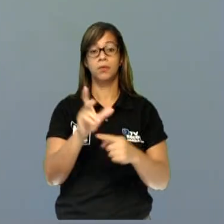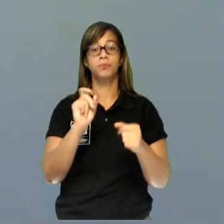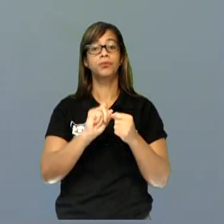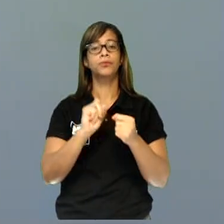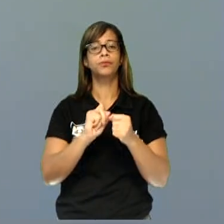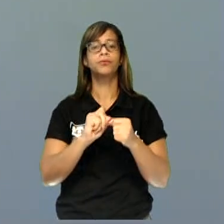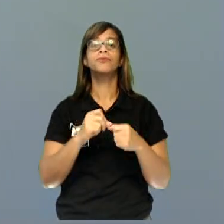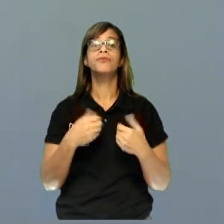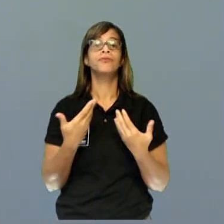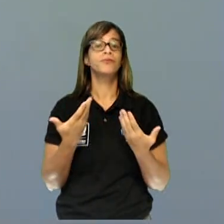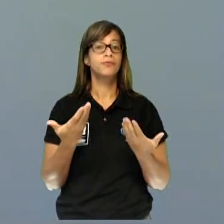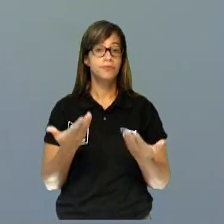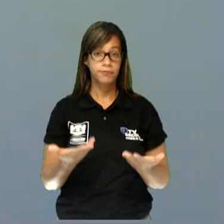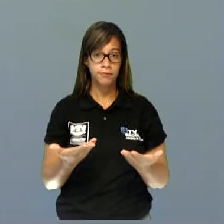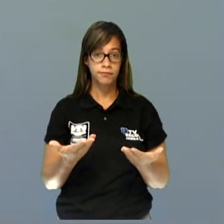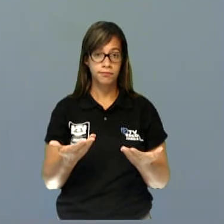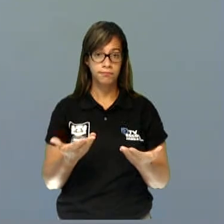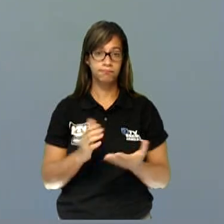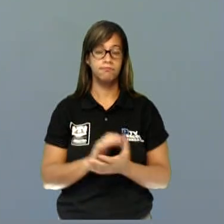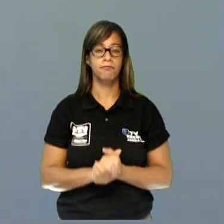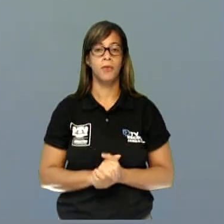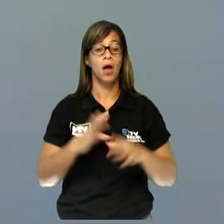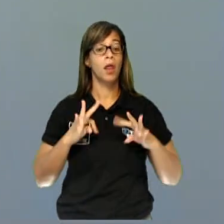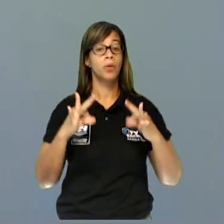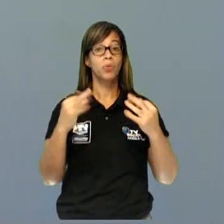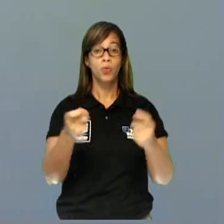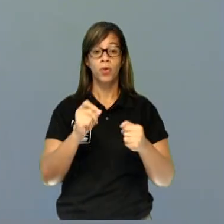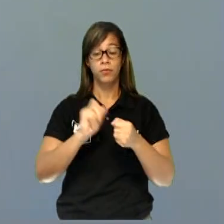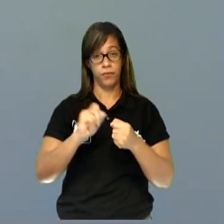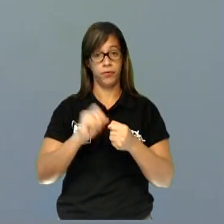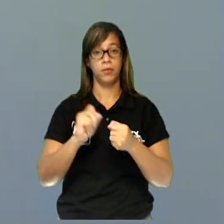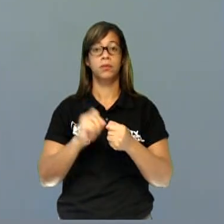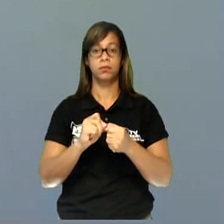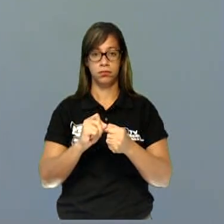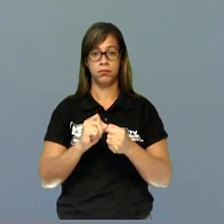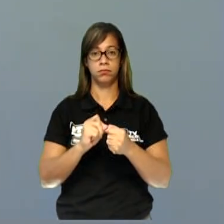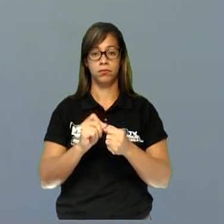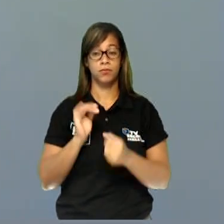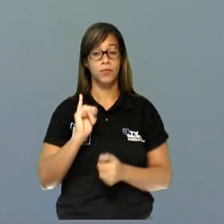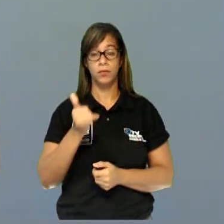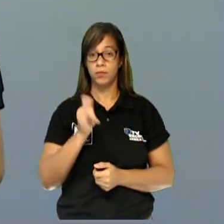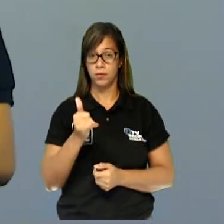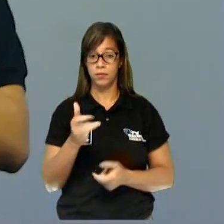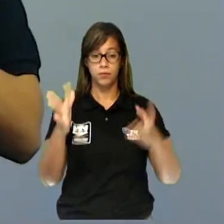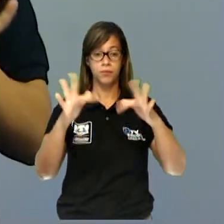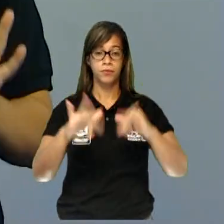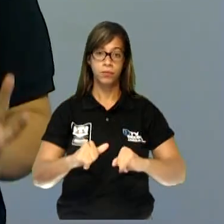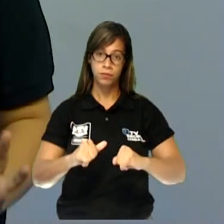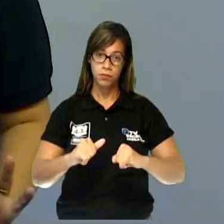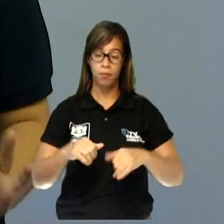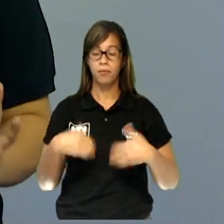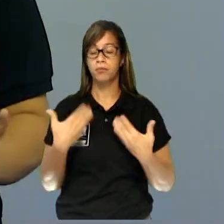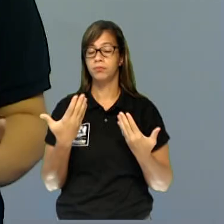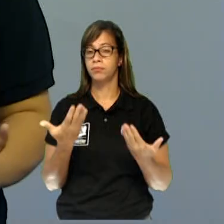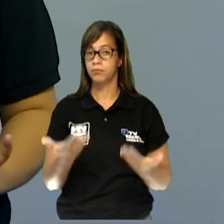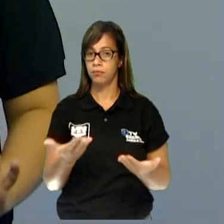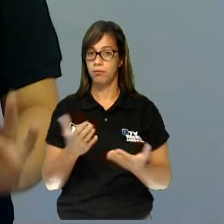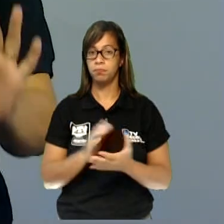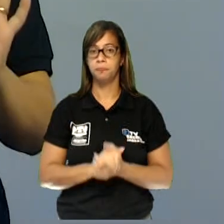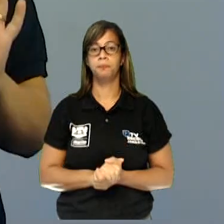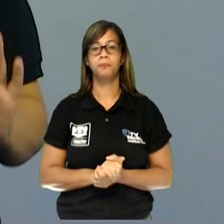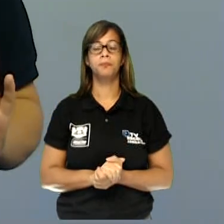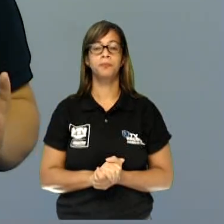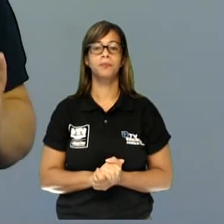que eles vão agir, tudo o que eles vão fazer diante da narrativa até chegar ao seu final. Então, são as ações do personagem.